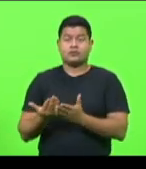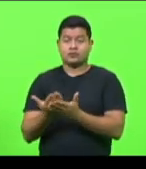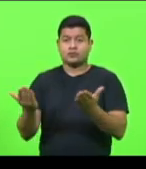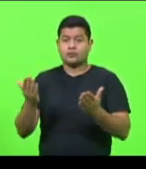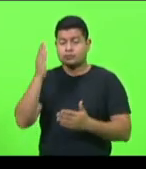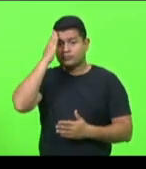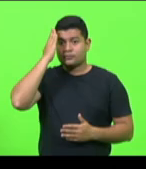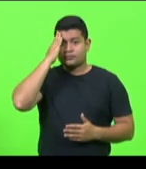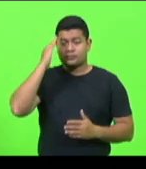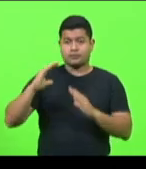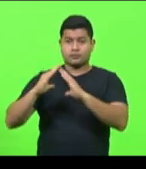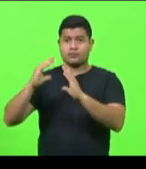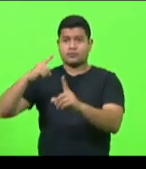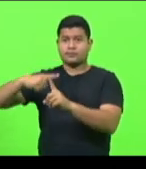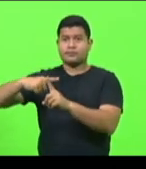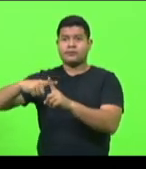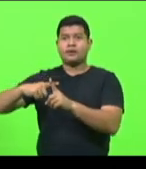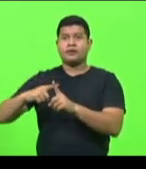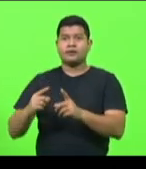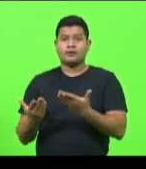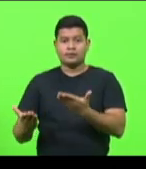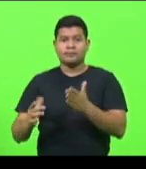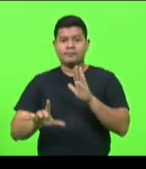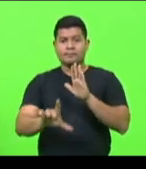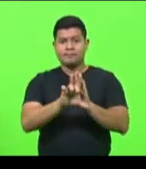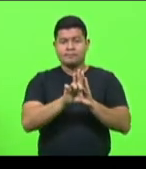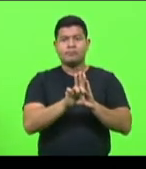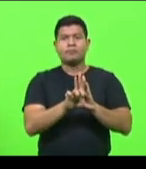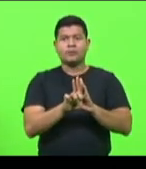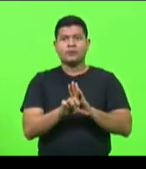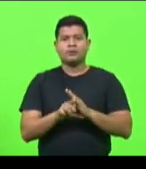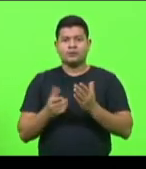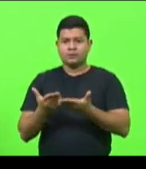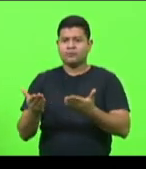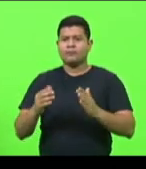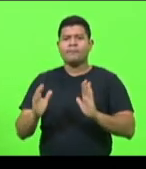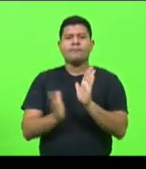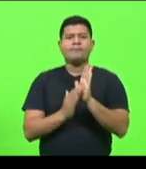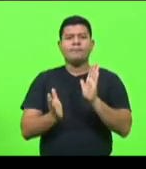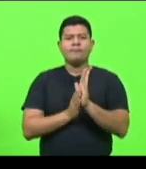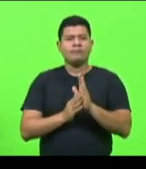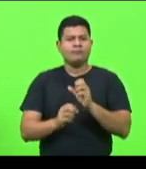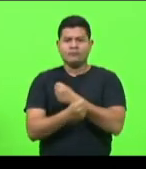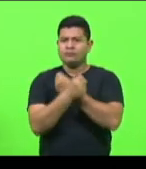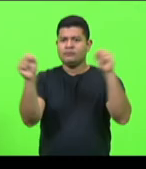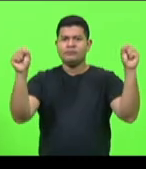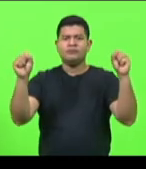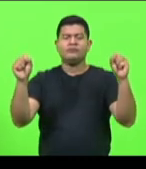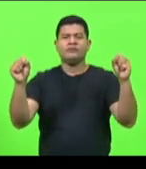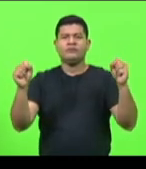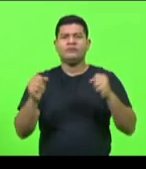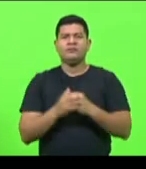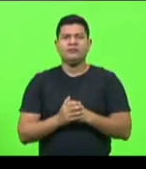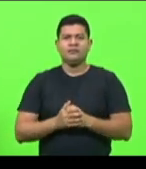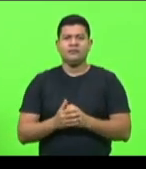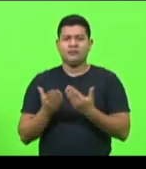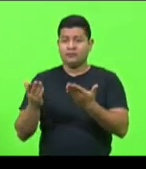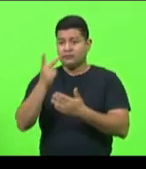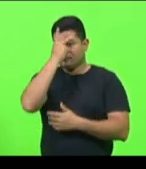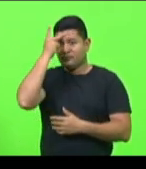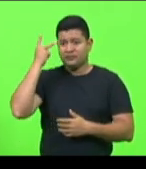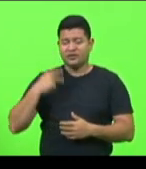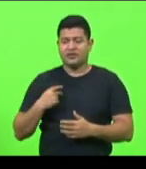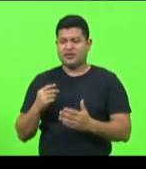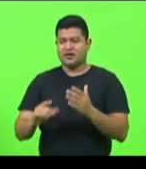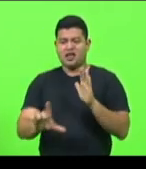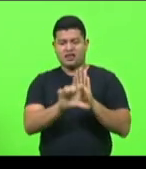as igrejas, elas cumprem as leis, vêm com essas propostas absurdas. Para o sujeito que não cumpre lei, para o